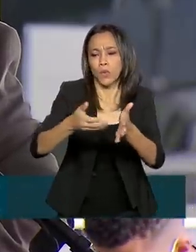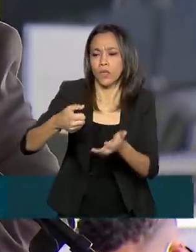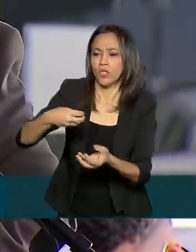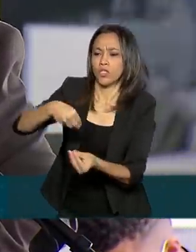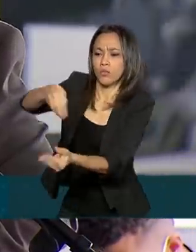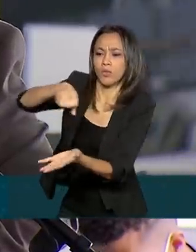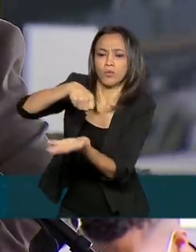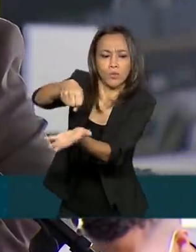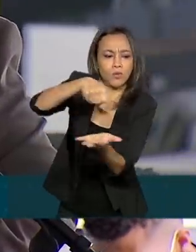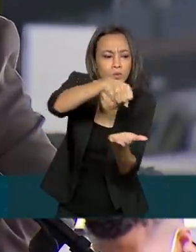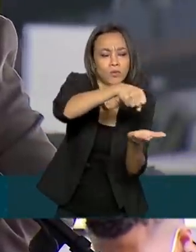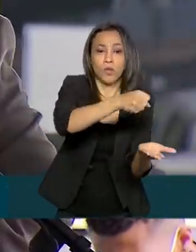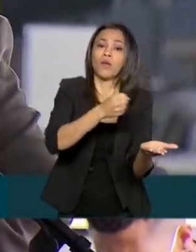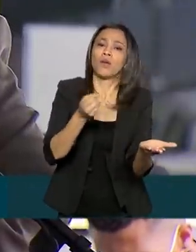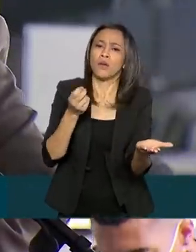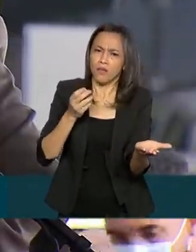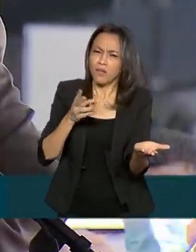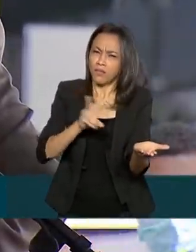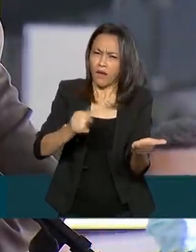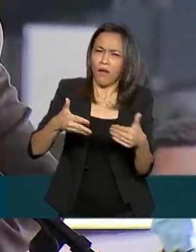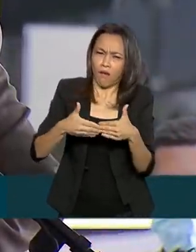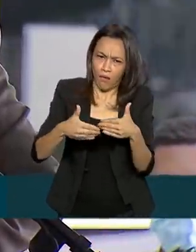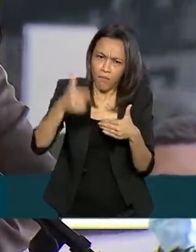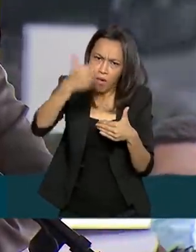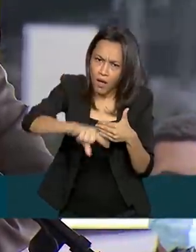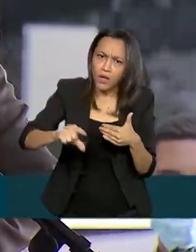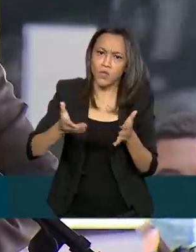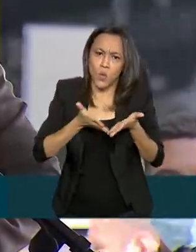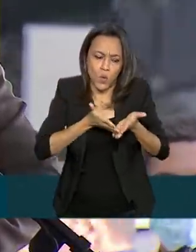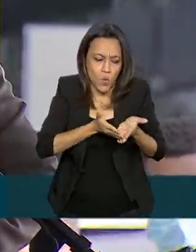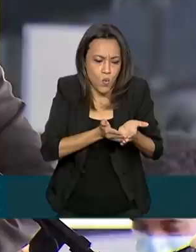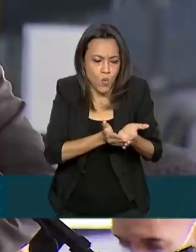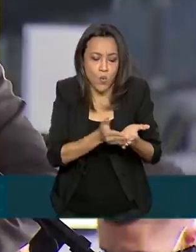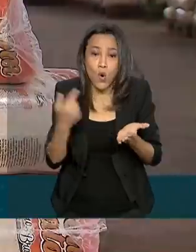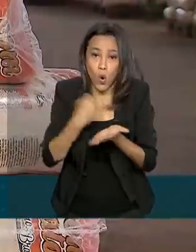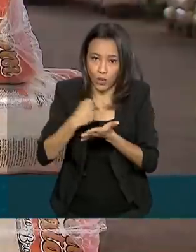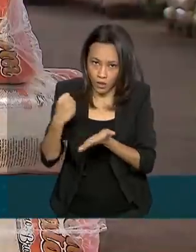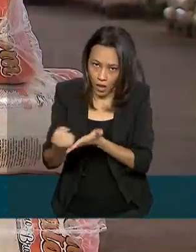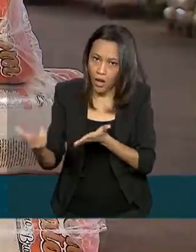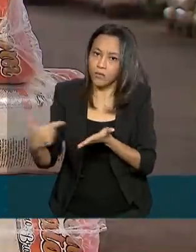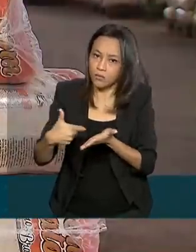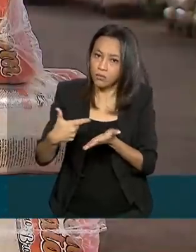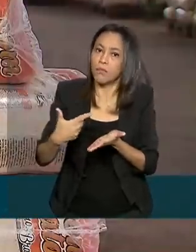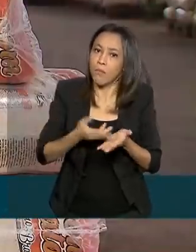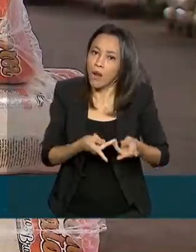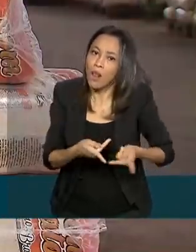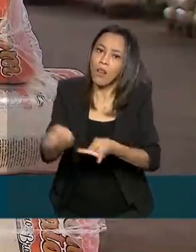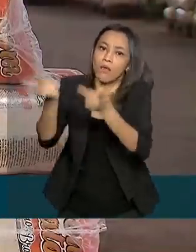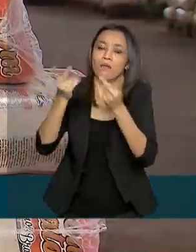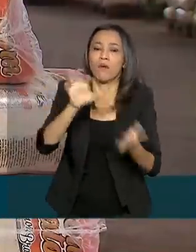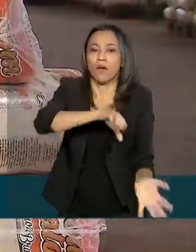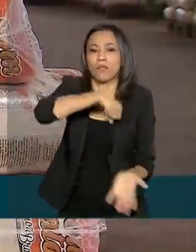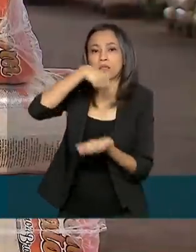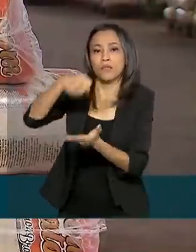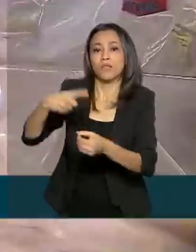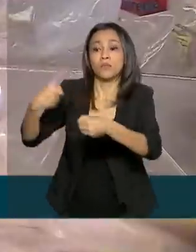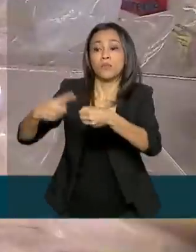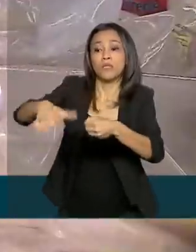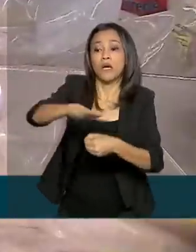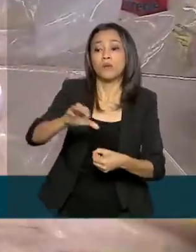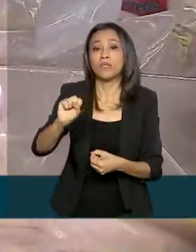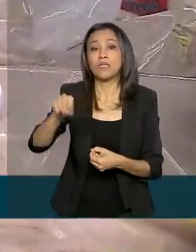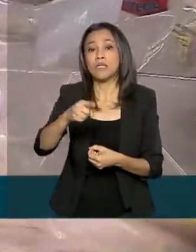estaremos já deslocando as nossas embarcações contratadas para as cestas de São Gabriel da Cachoeira,